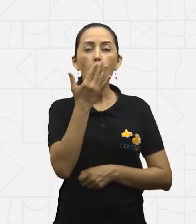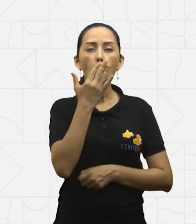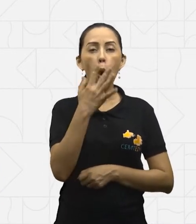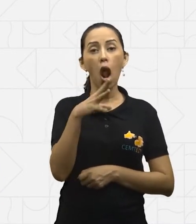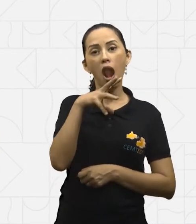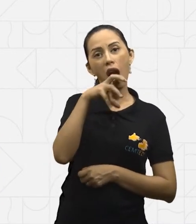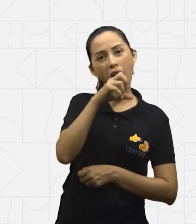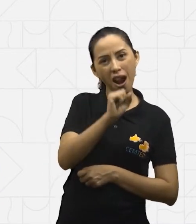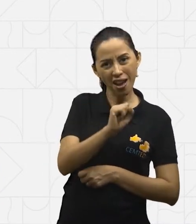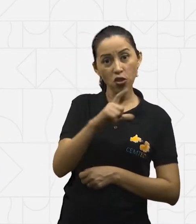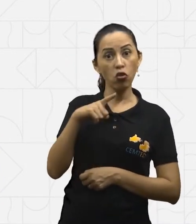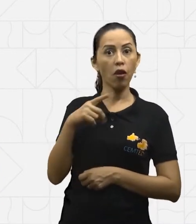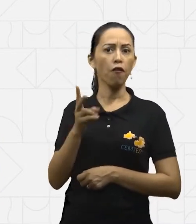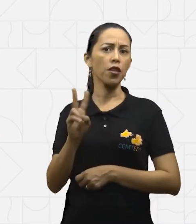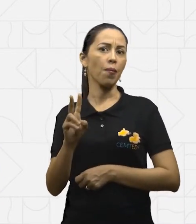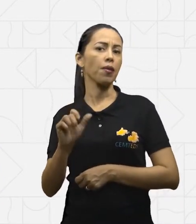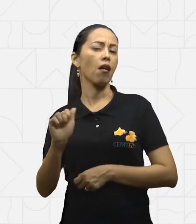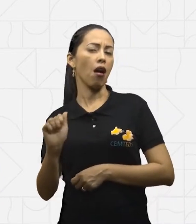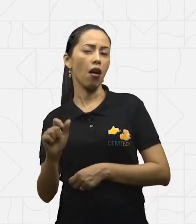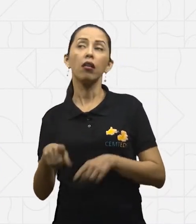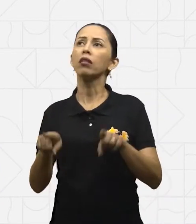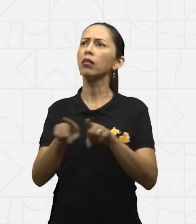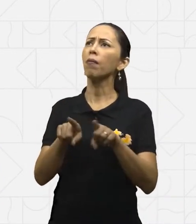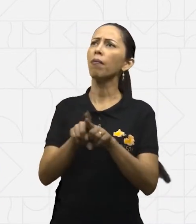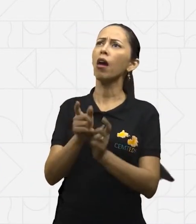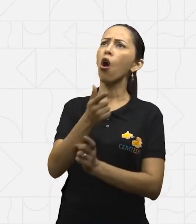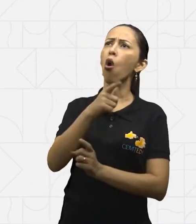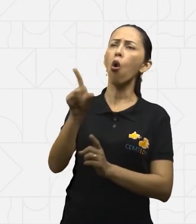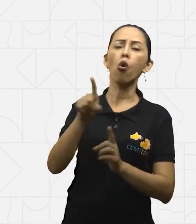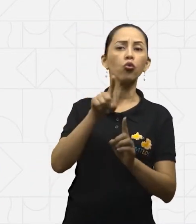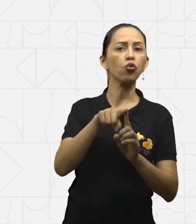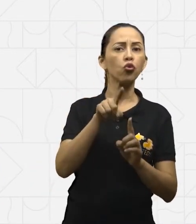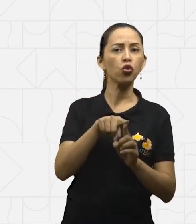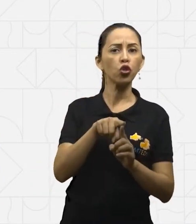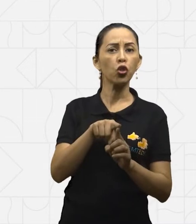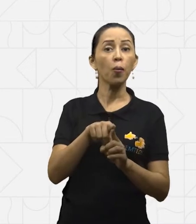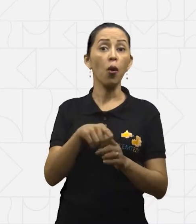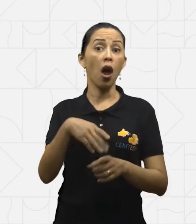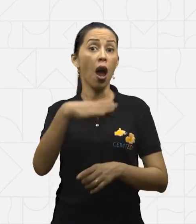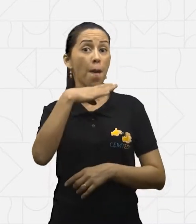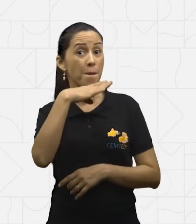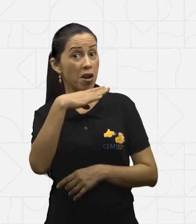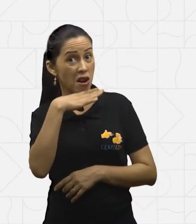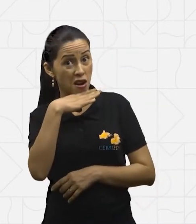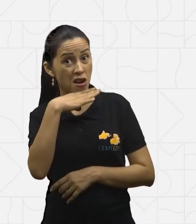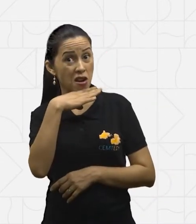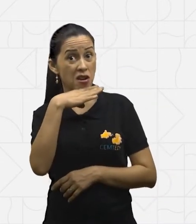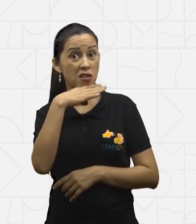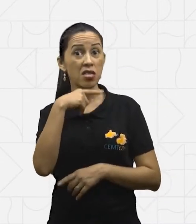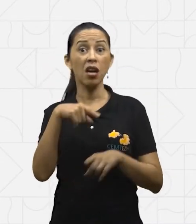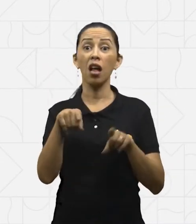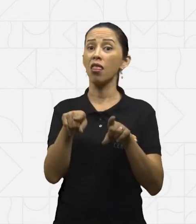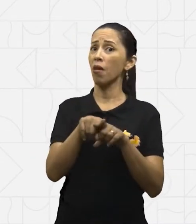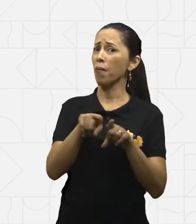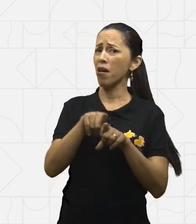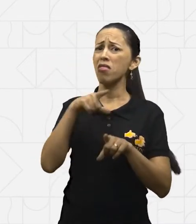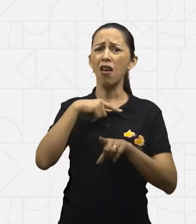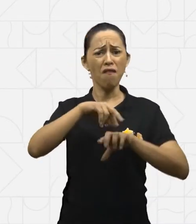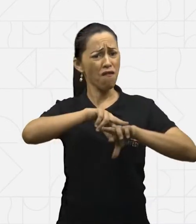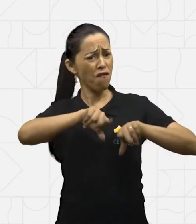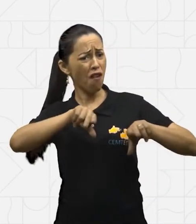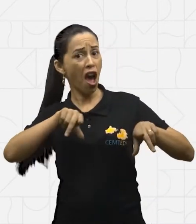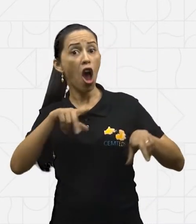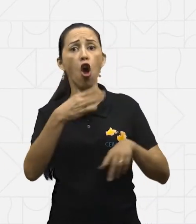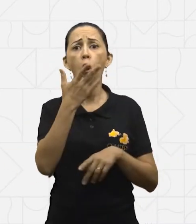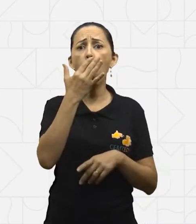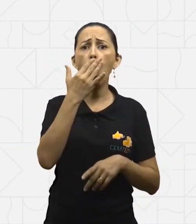vitamina A na nossa região? A manga, o buriti, todos esses alimentos amarelos, laranjas, são alimentos ricos em vitamina